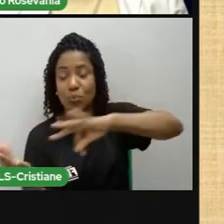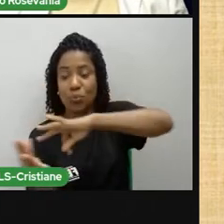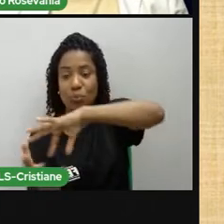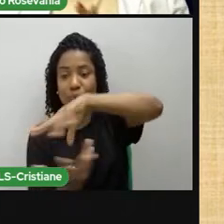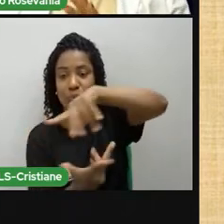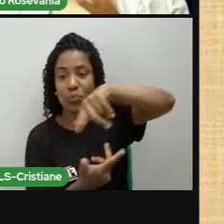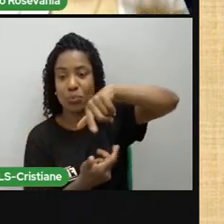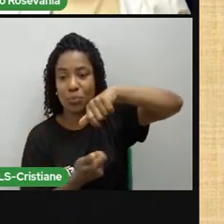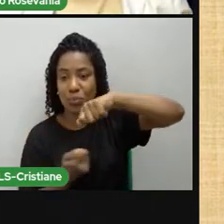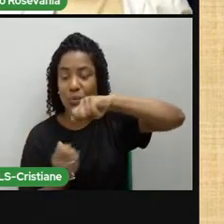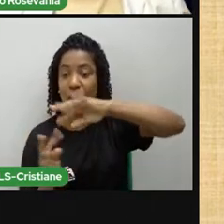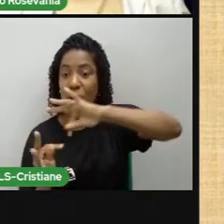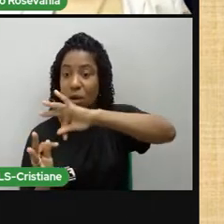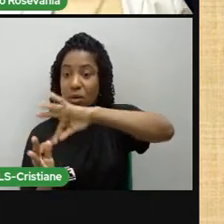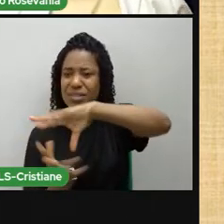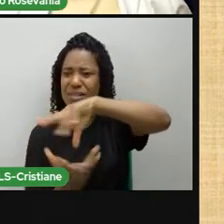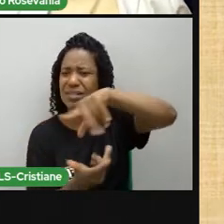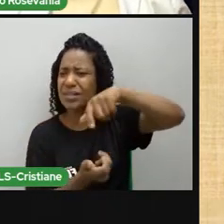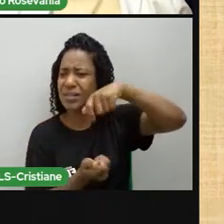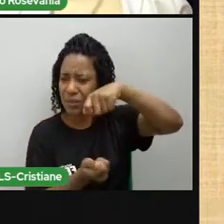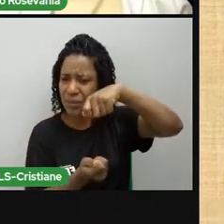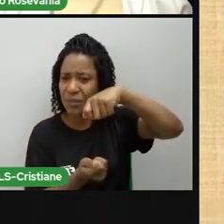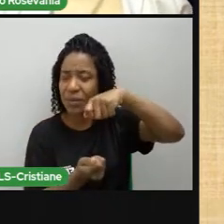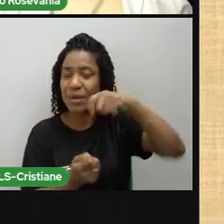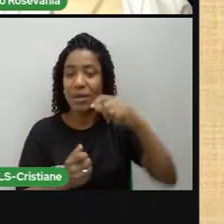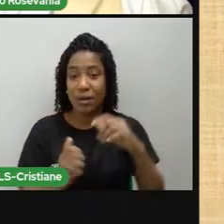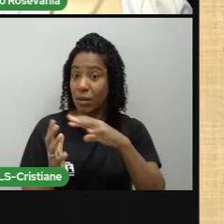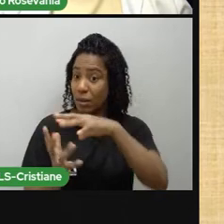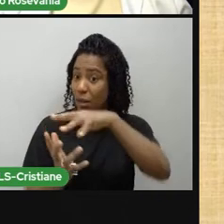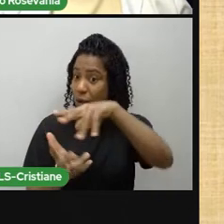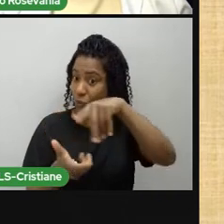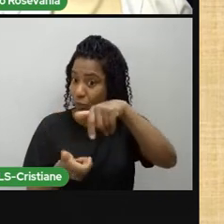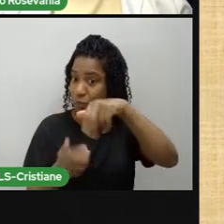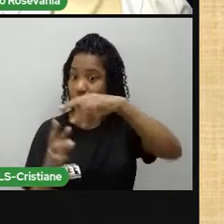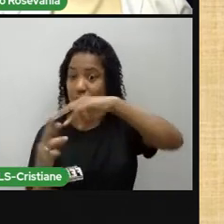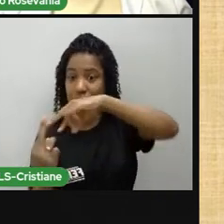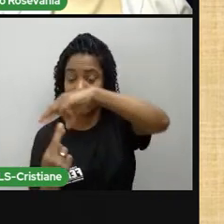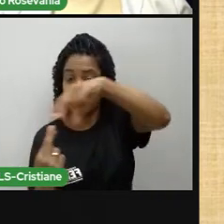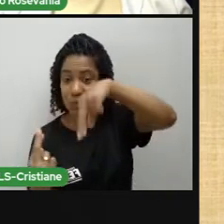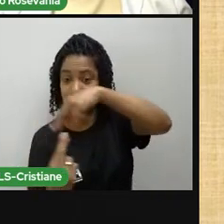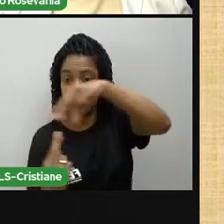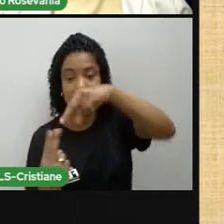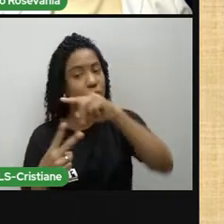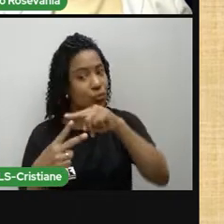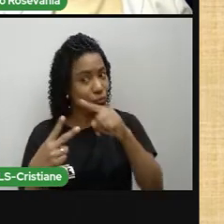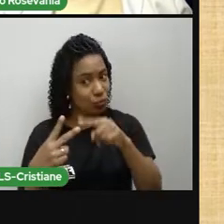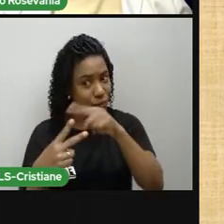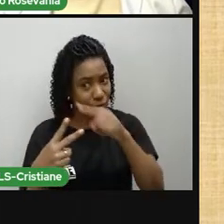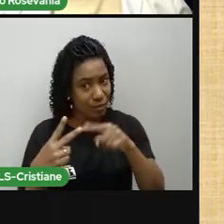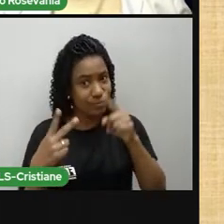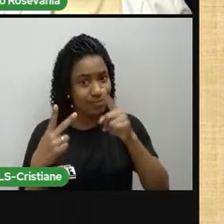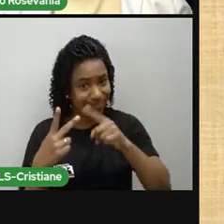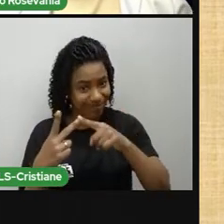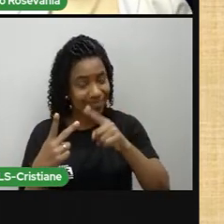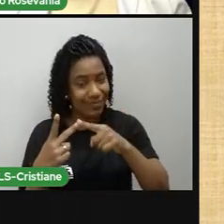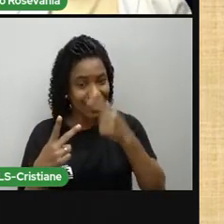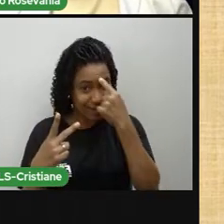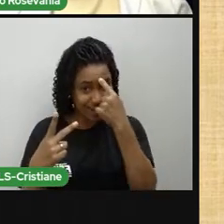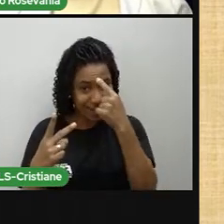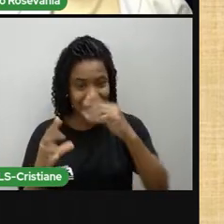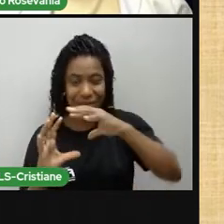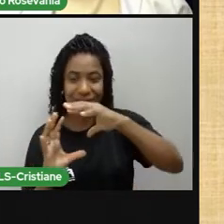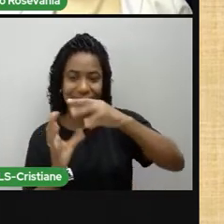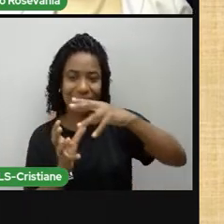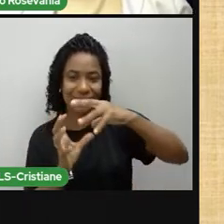nesse movimento aí. Ela executa todos ao mesmo tempo, né? E aí, olha a inclinação que eu falei para vocês, né? Os 23 graus, 27